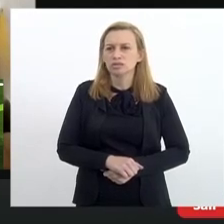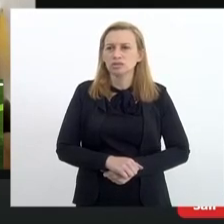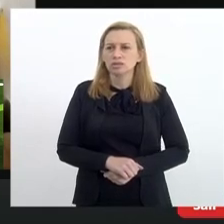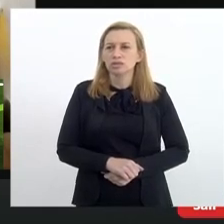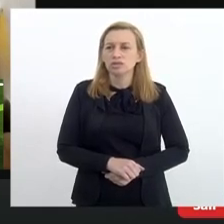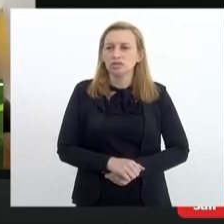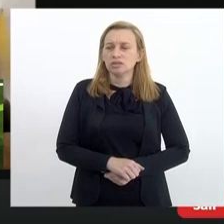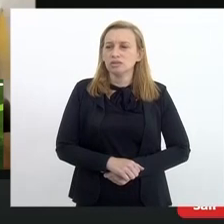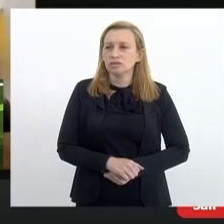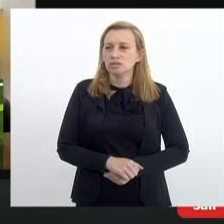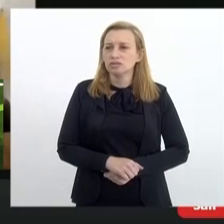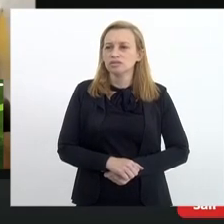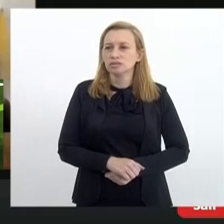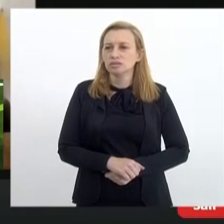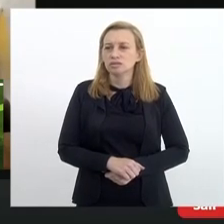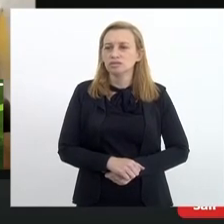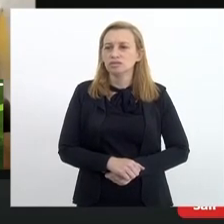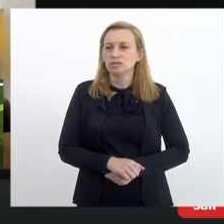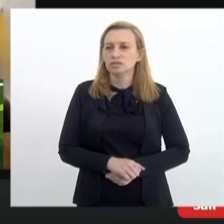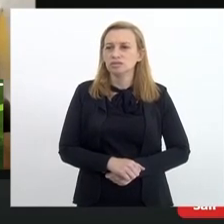o pessoalzinho